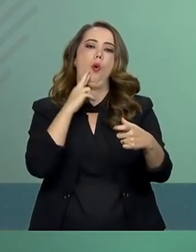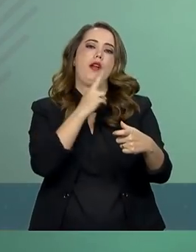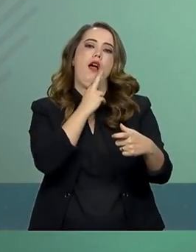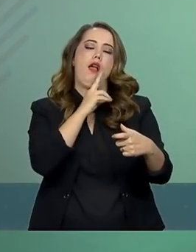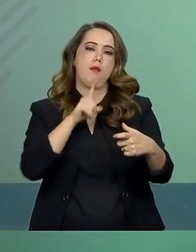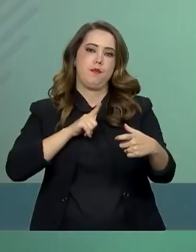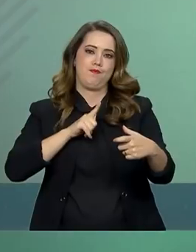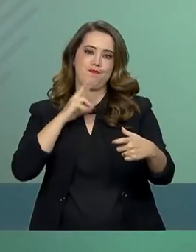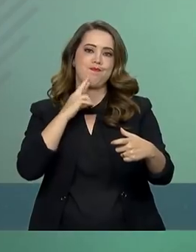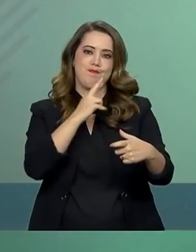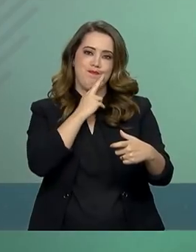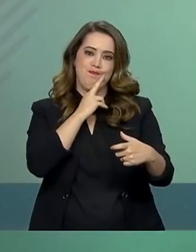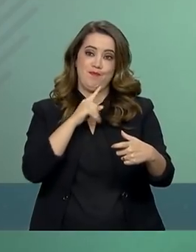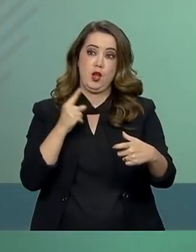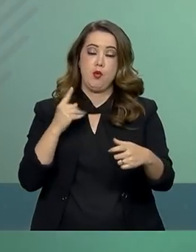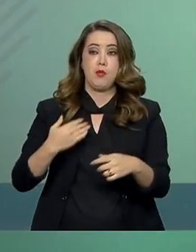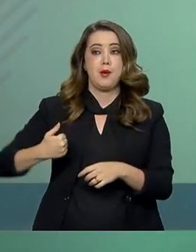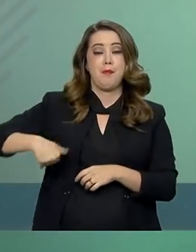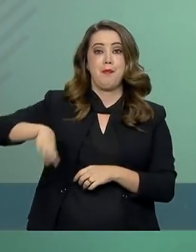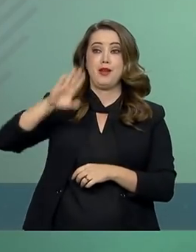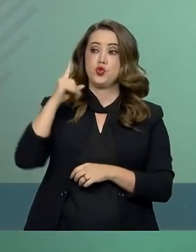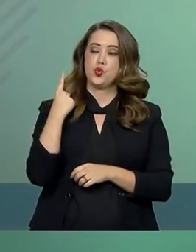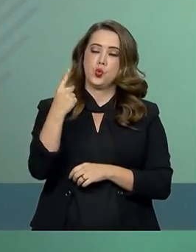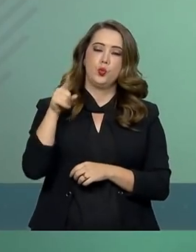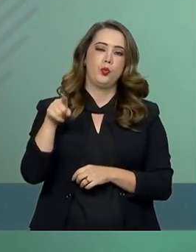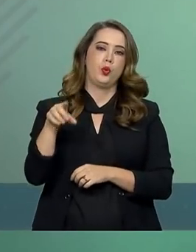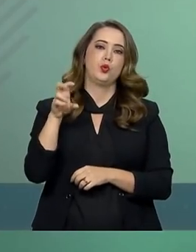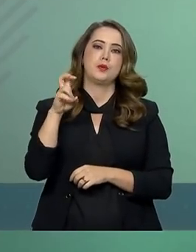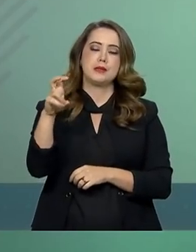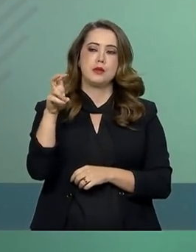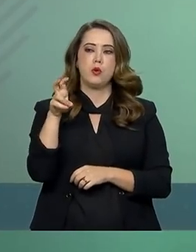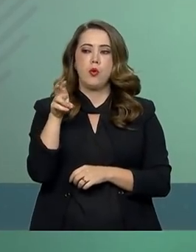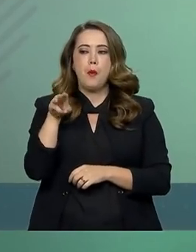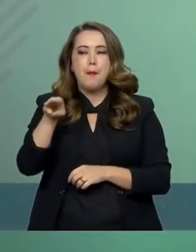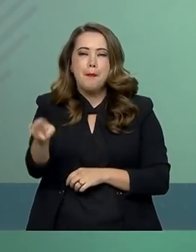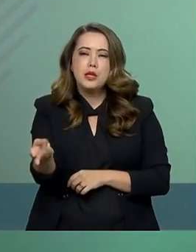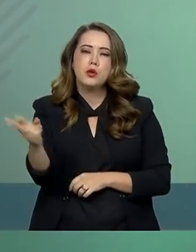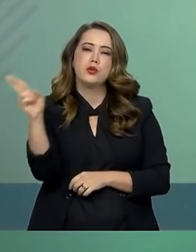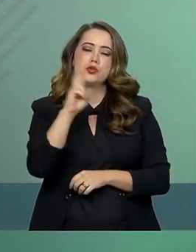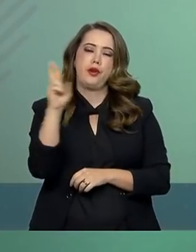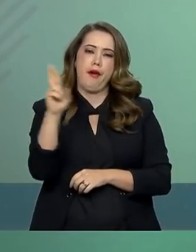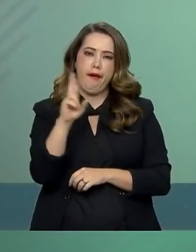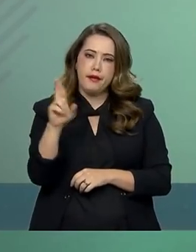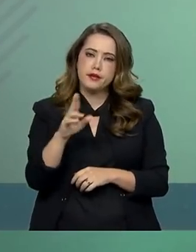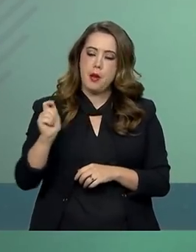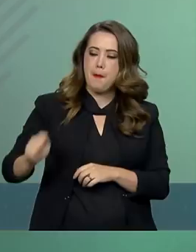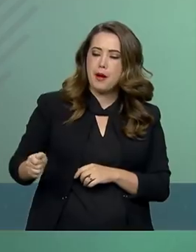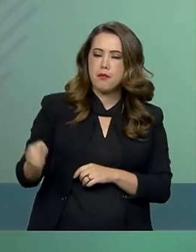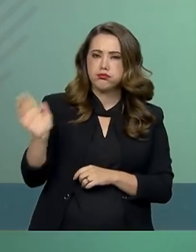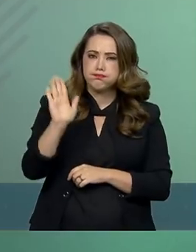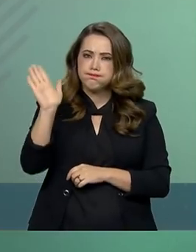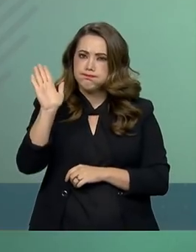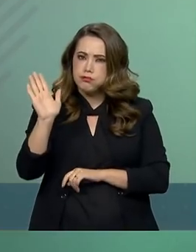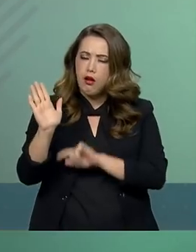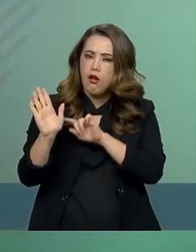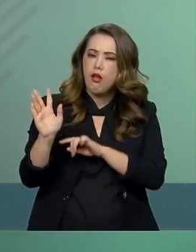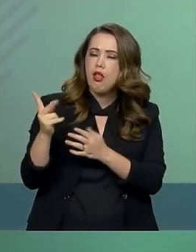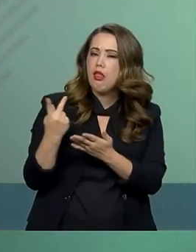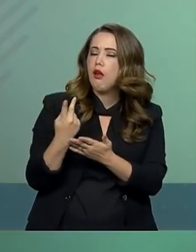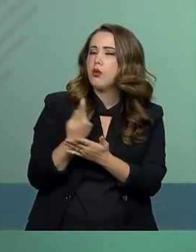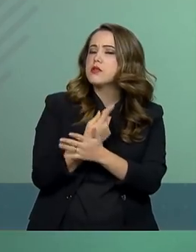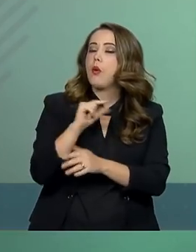movimentou mais de 1,5 bilhão de reais. O leilão caracterizou-se pela